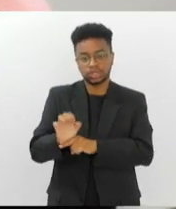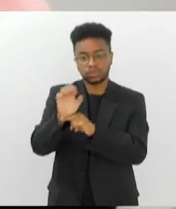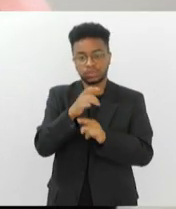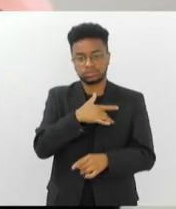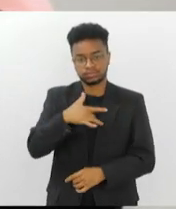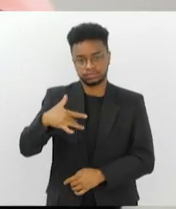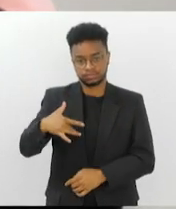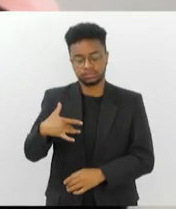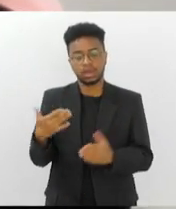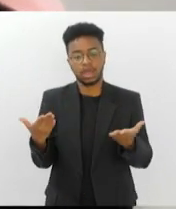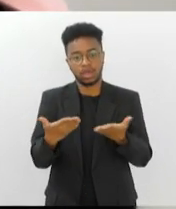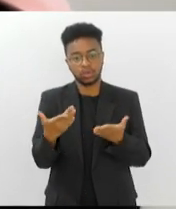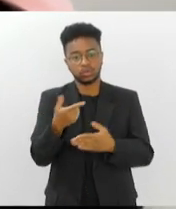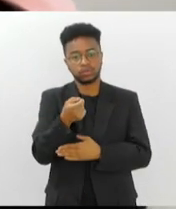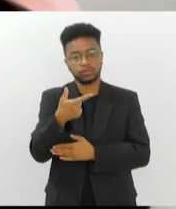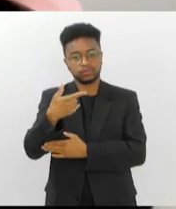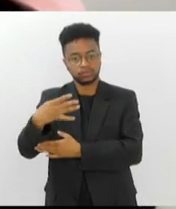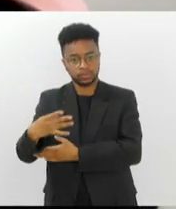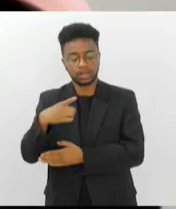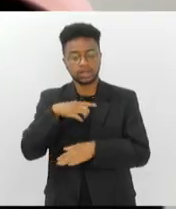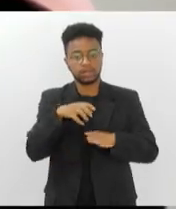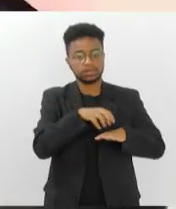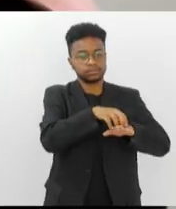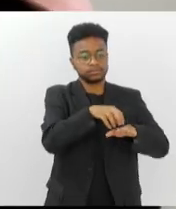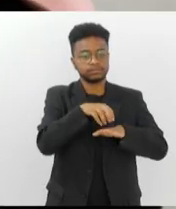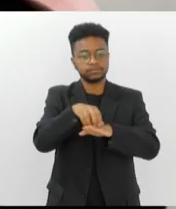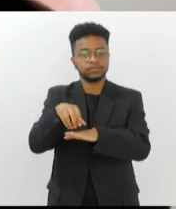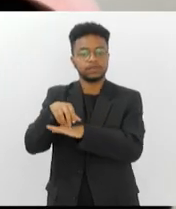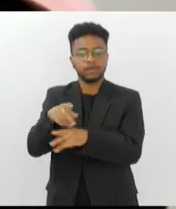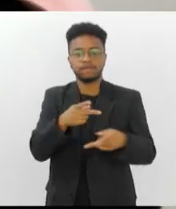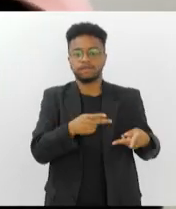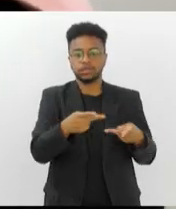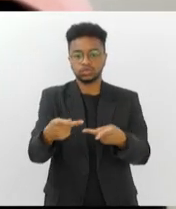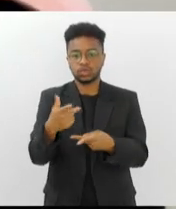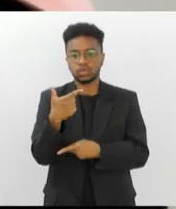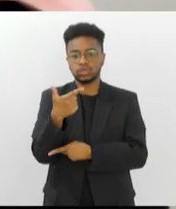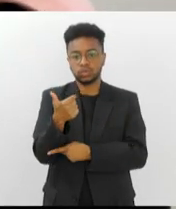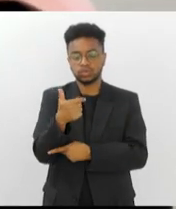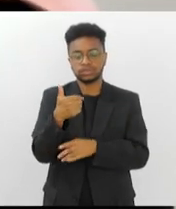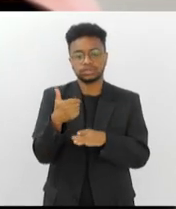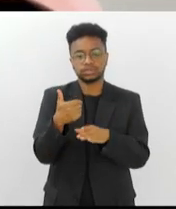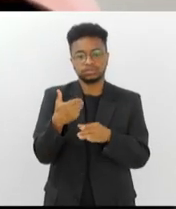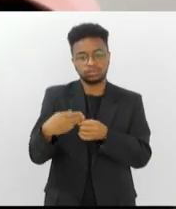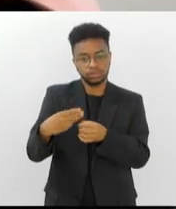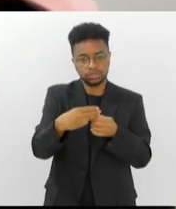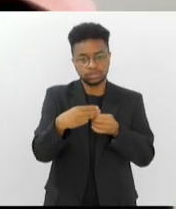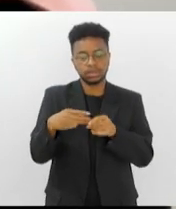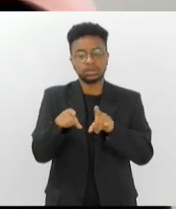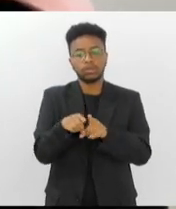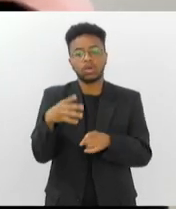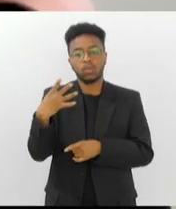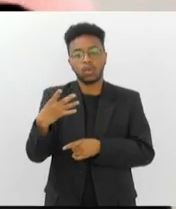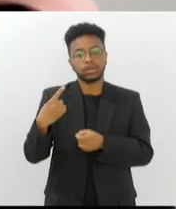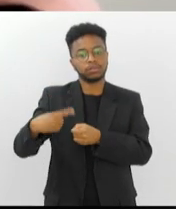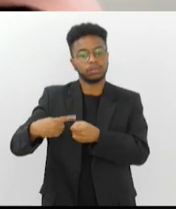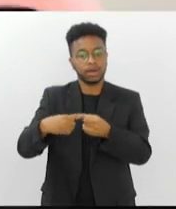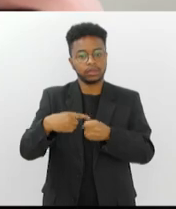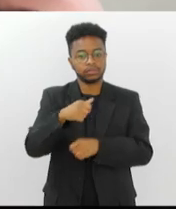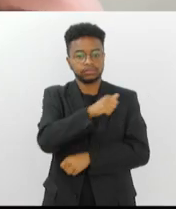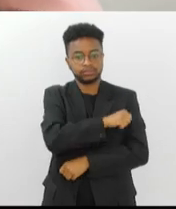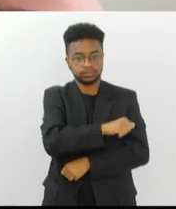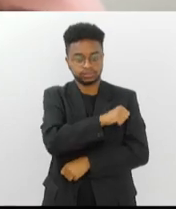Saúde. Neste ano, a unidade móvel já esteve presente em 12 municípios do estado e em 4 bairros do Rio de Janeiro,